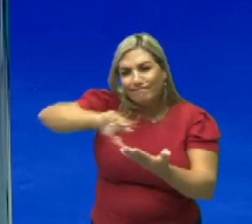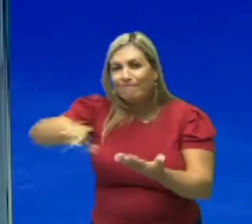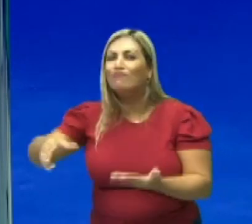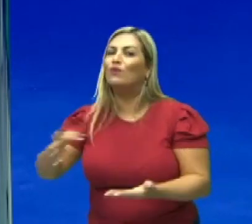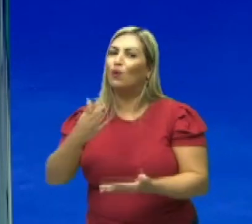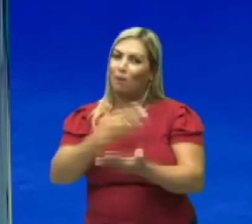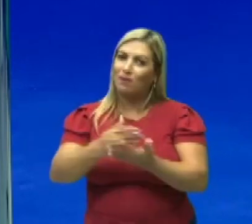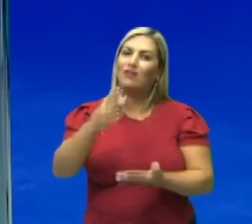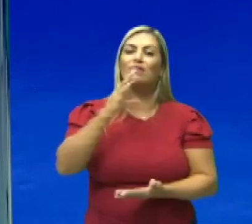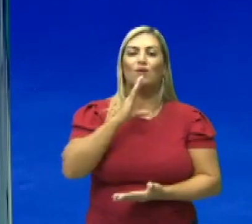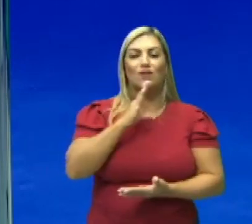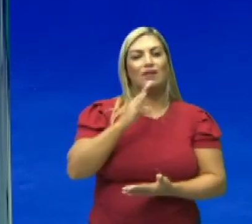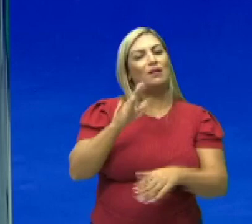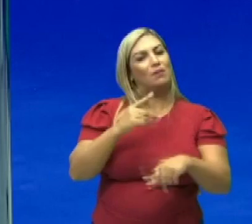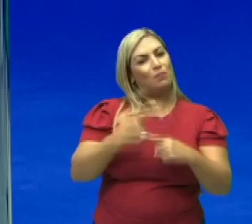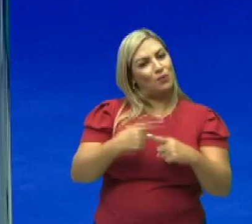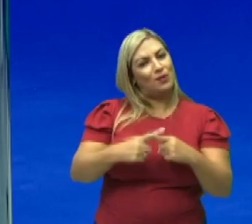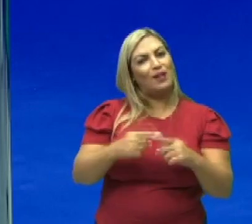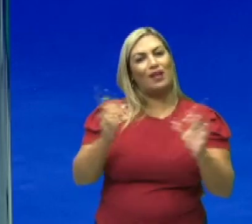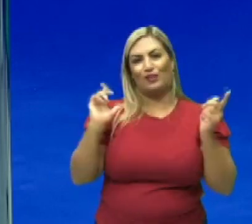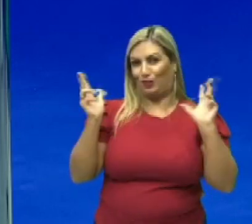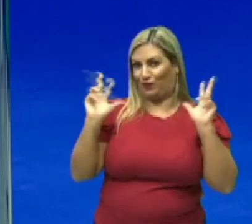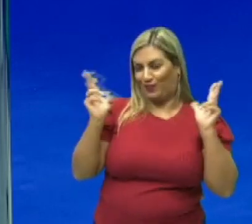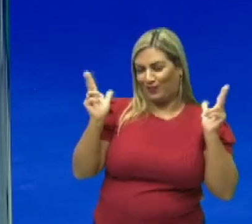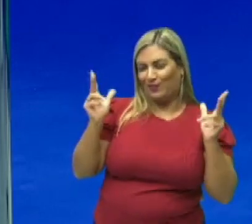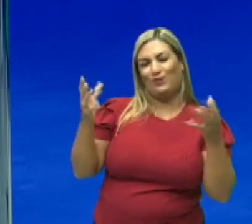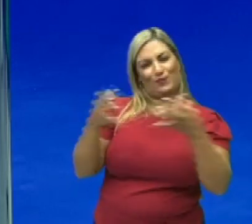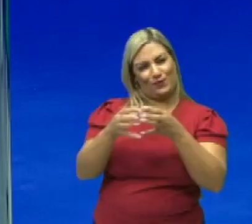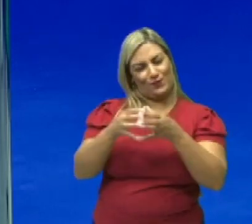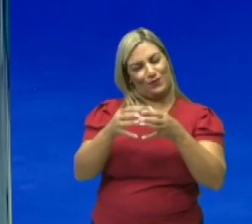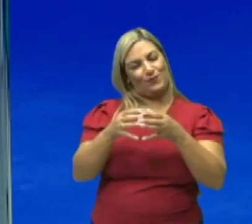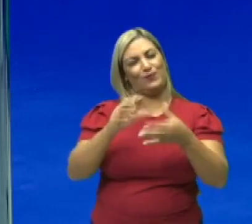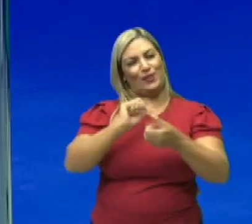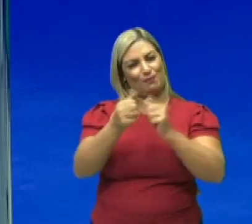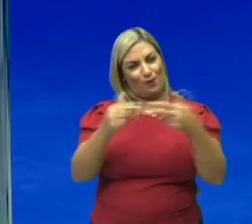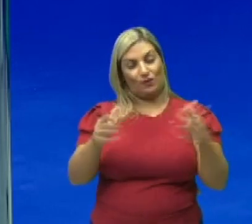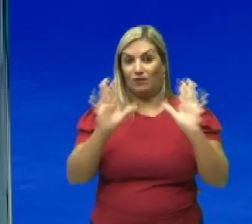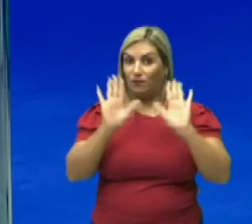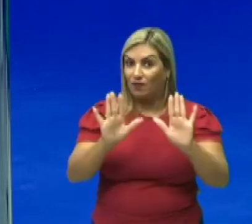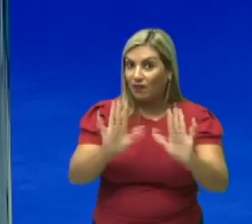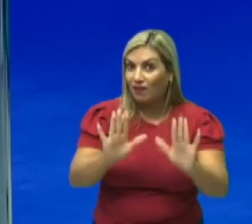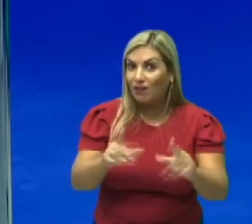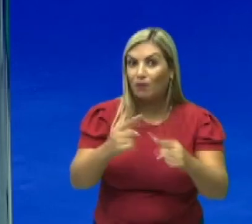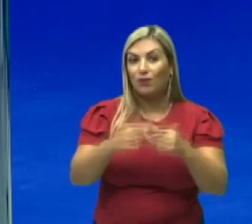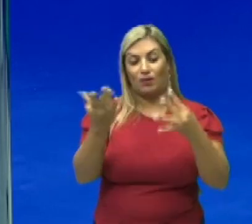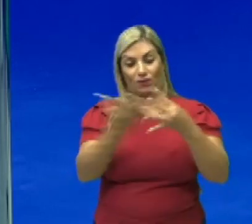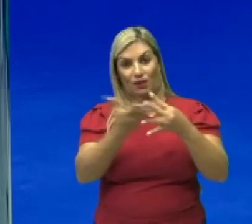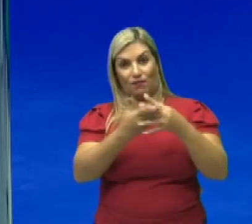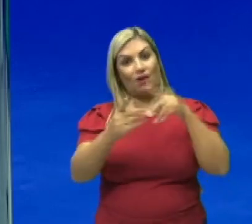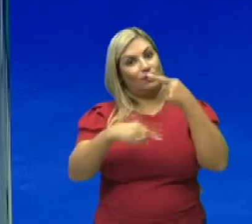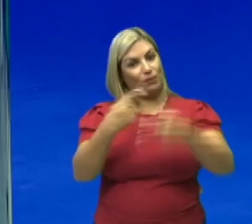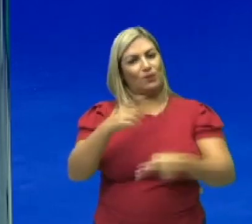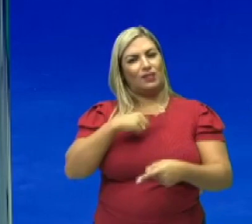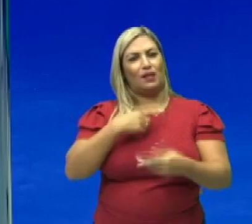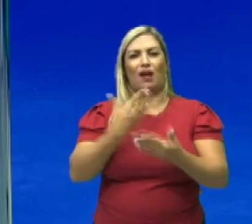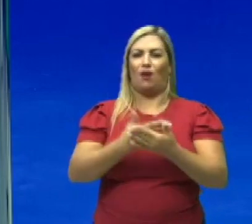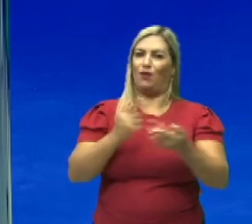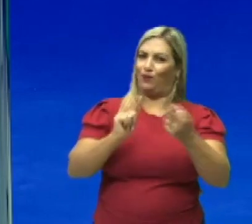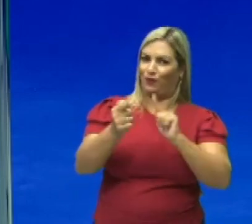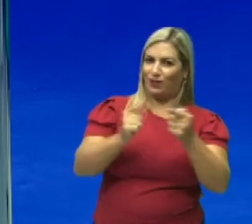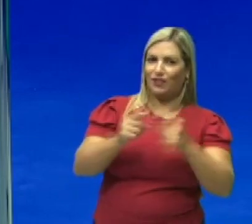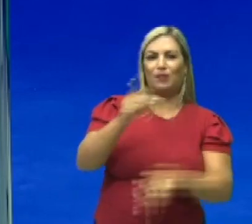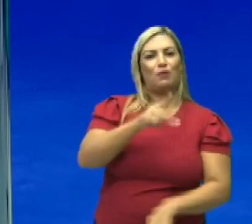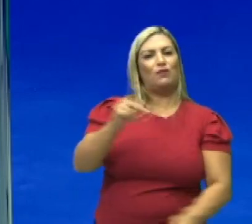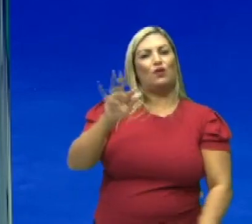conhecer, porque é muito divertido participar coletivamente. Não saia daí, pois após o intervalo teremos a aula de